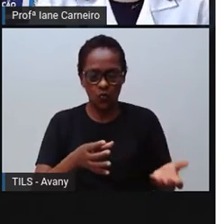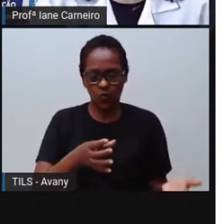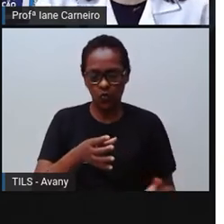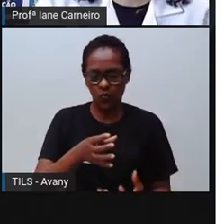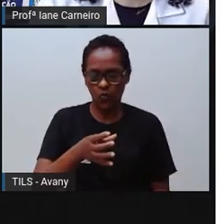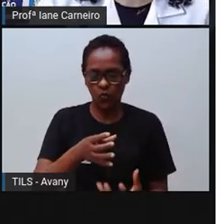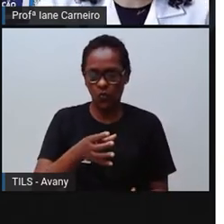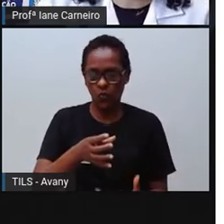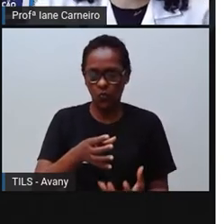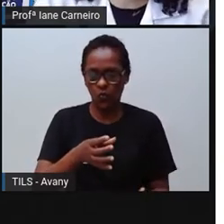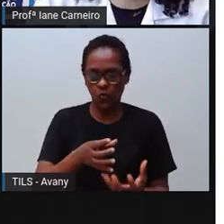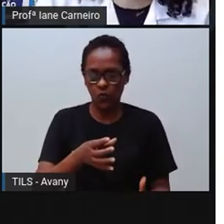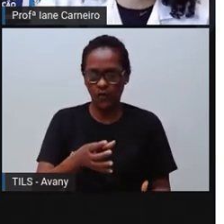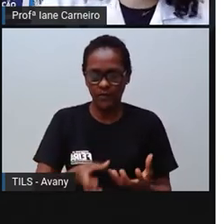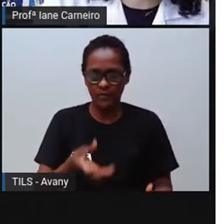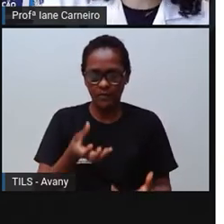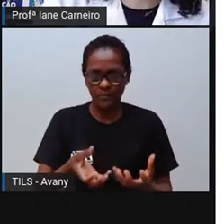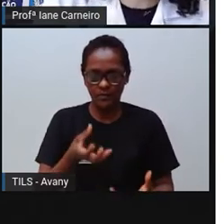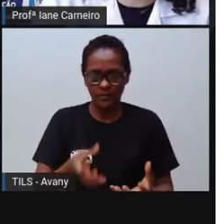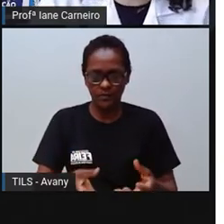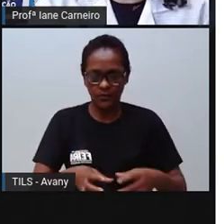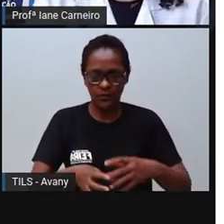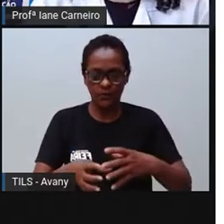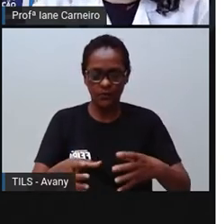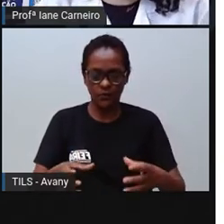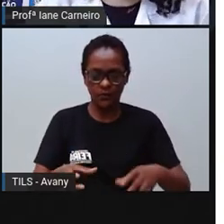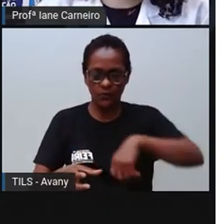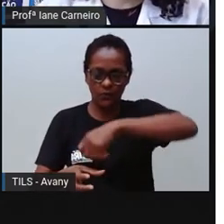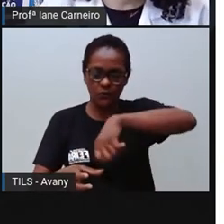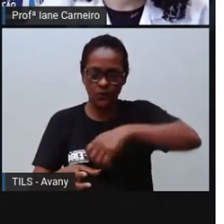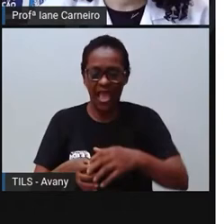né? E evitar o piso molhado, tá certo?